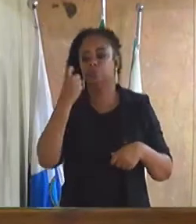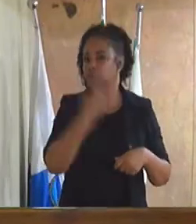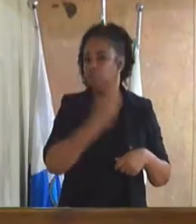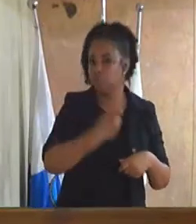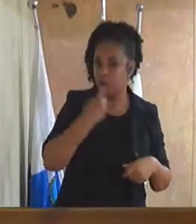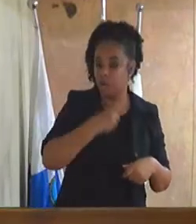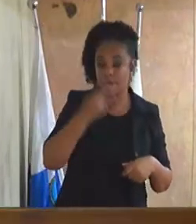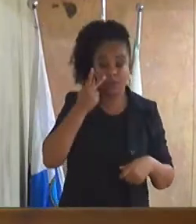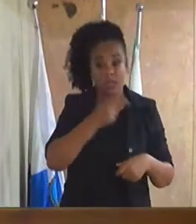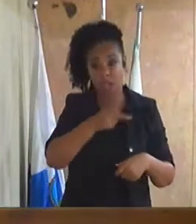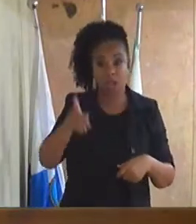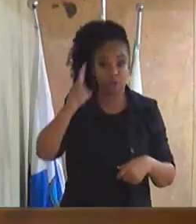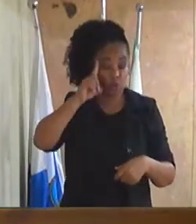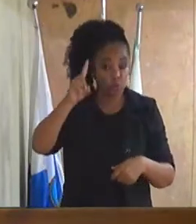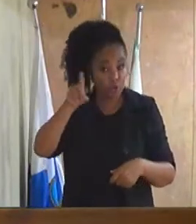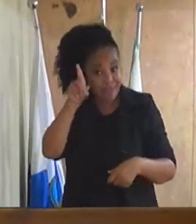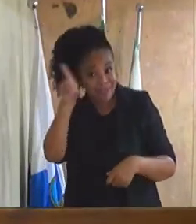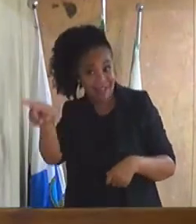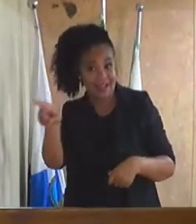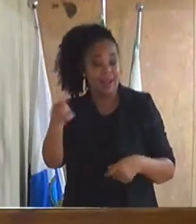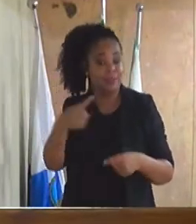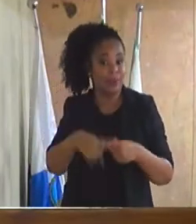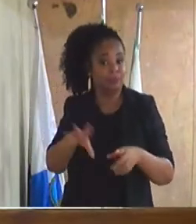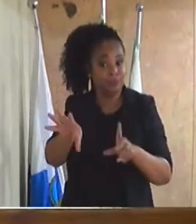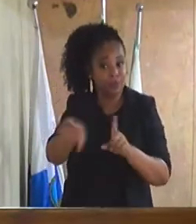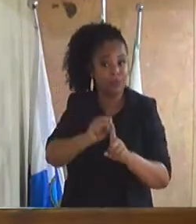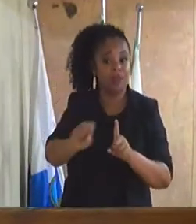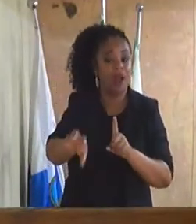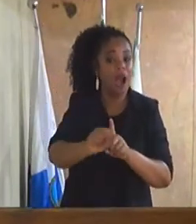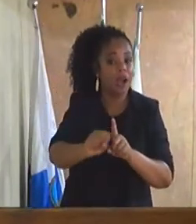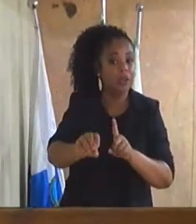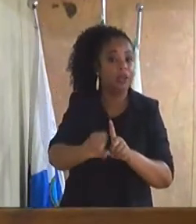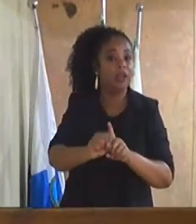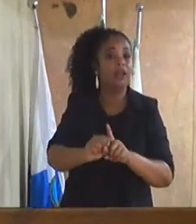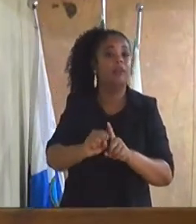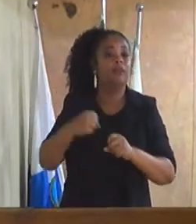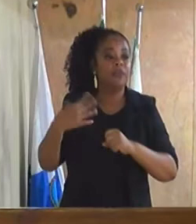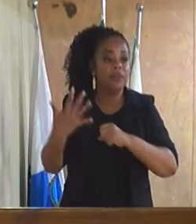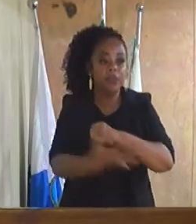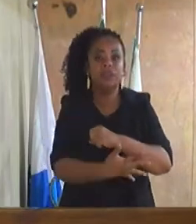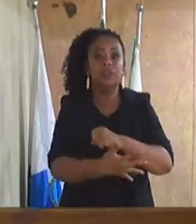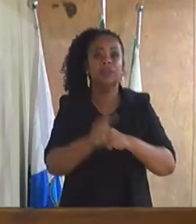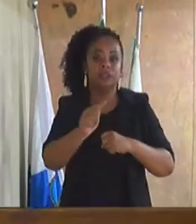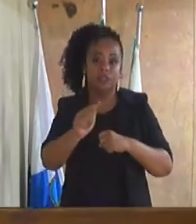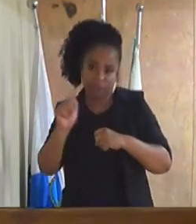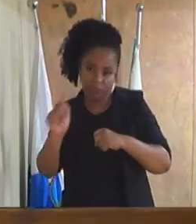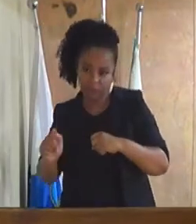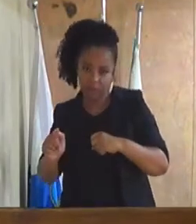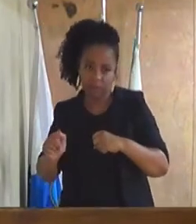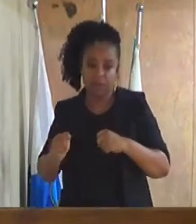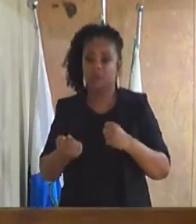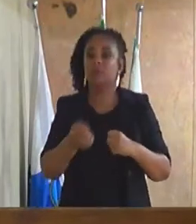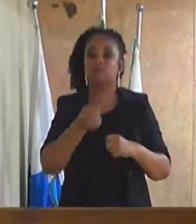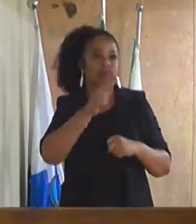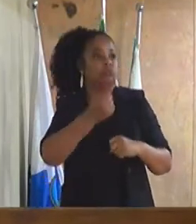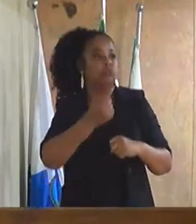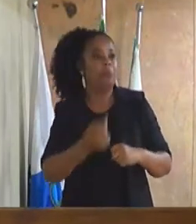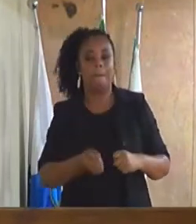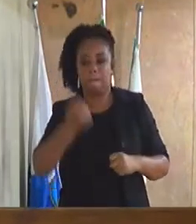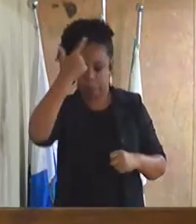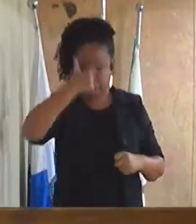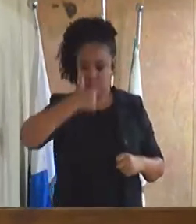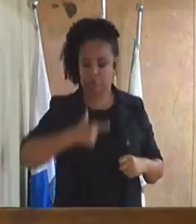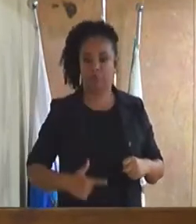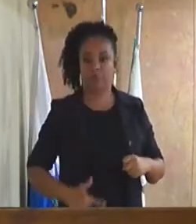visitá-lo, peguei o coronavírus, então, eu estou em GG, acho provavelmente imune, mas eu faço questão de todas as